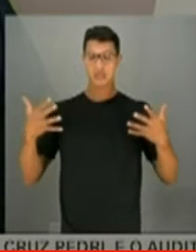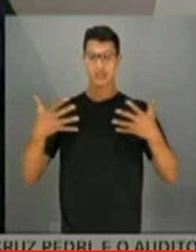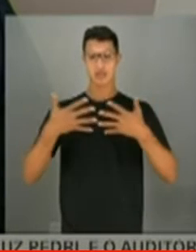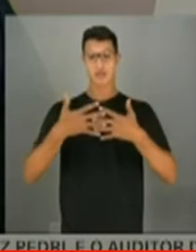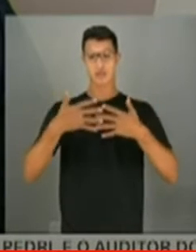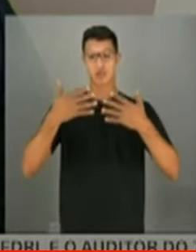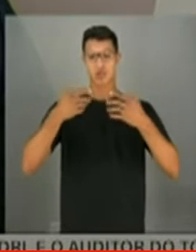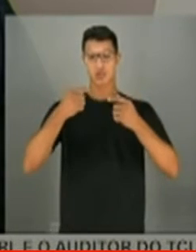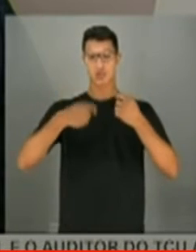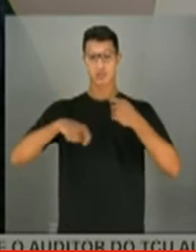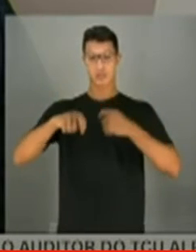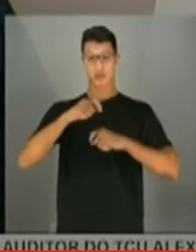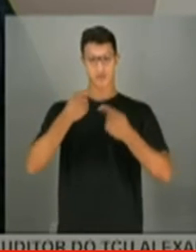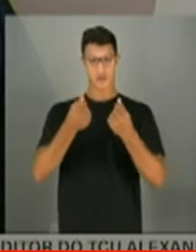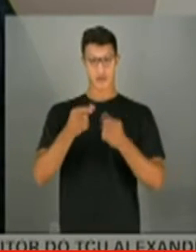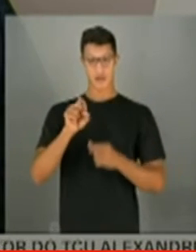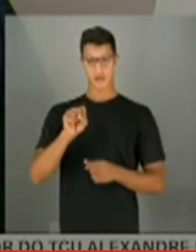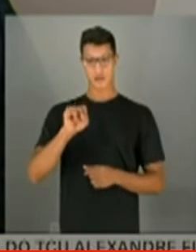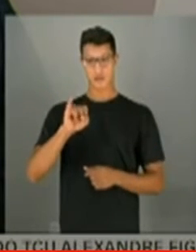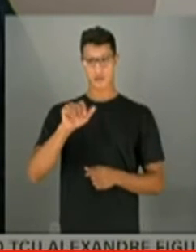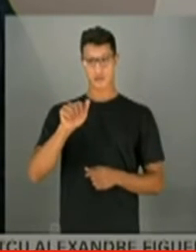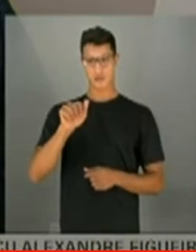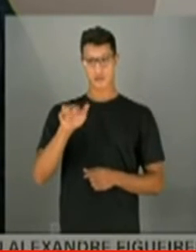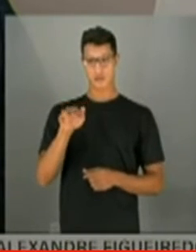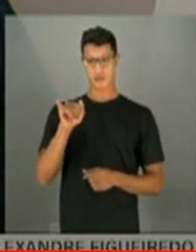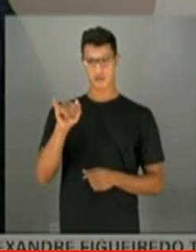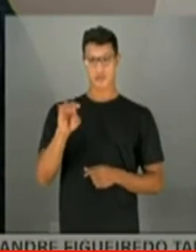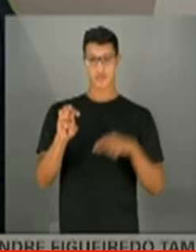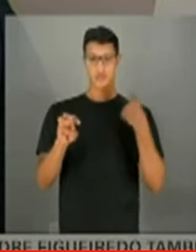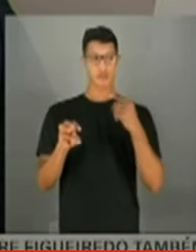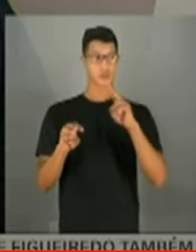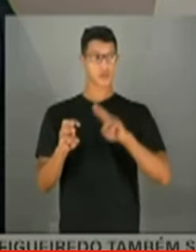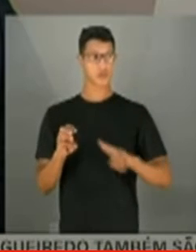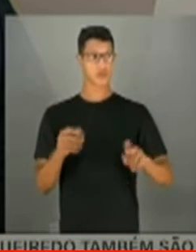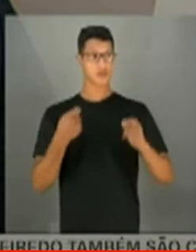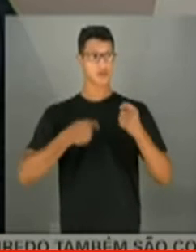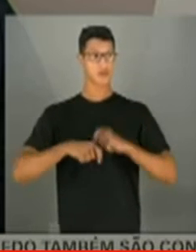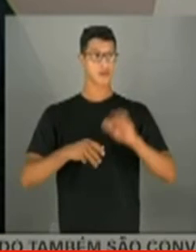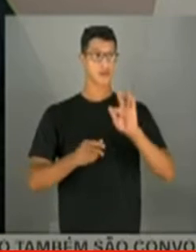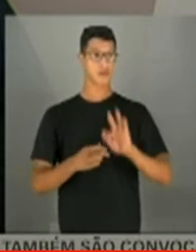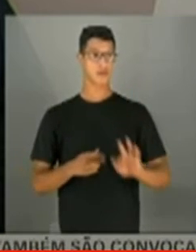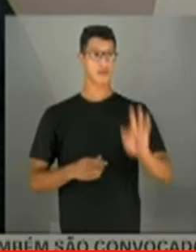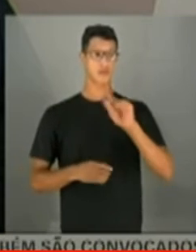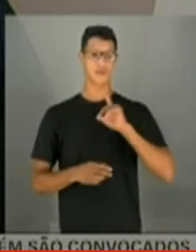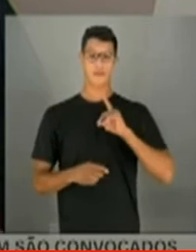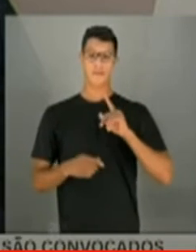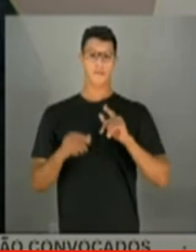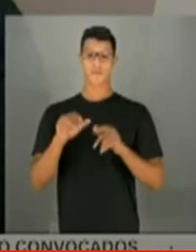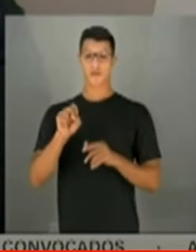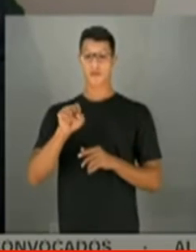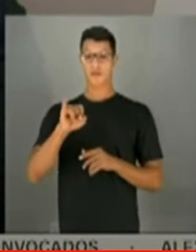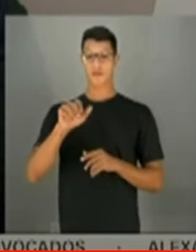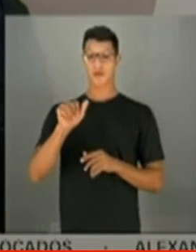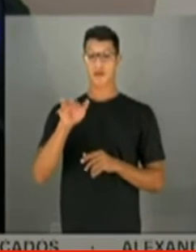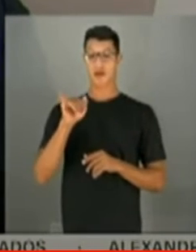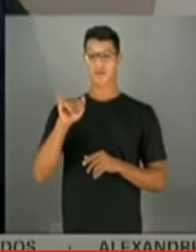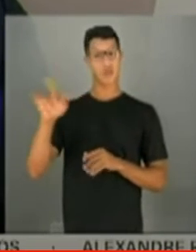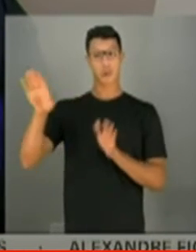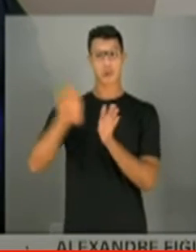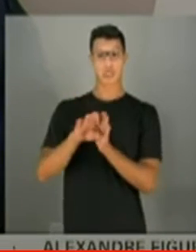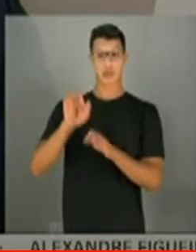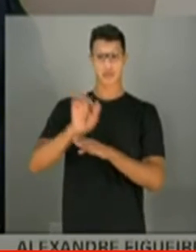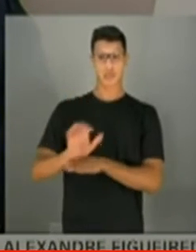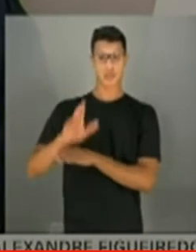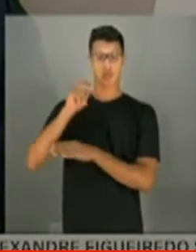administração financeira, o nosso CIAF, que a gente utiliza na administração federal, o CIAF não chega aos estados e municípios. Então,